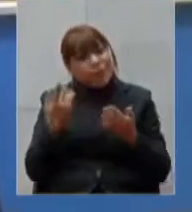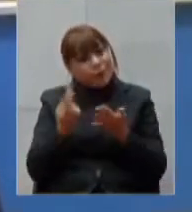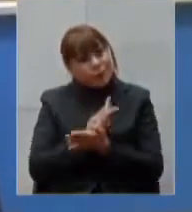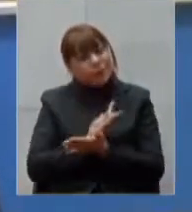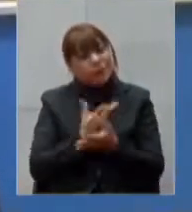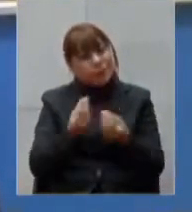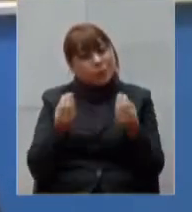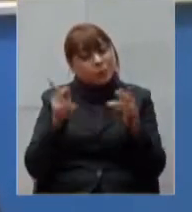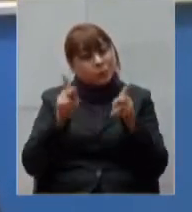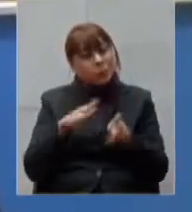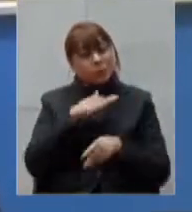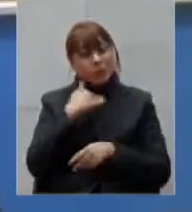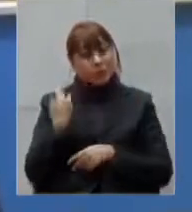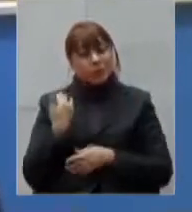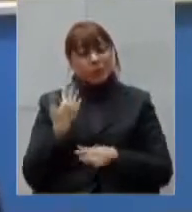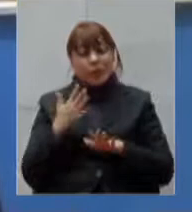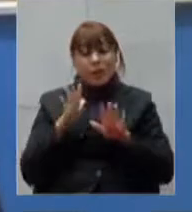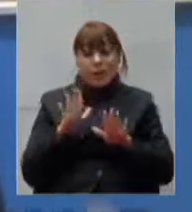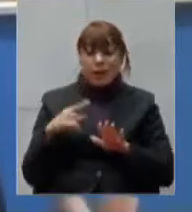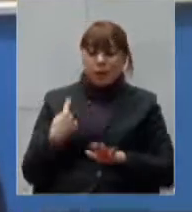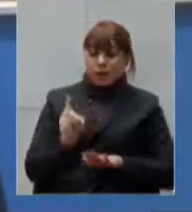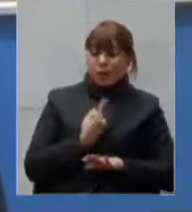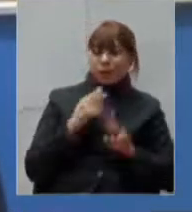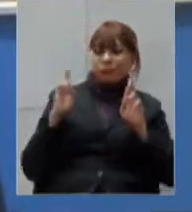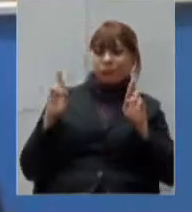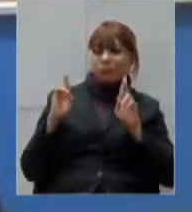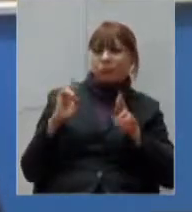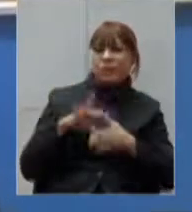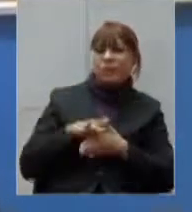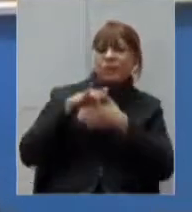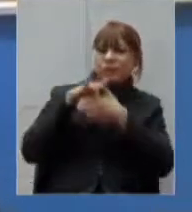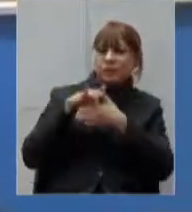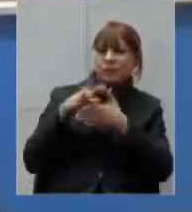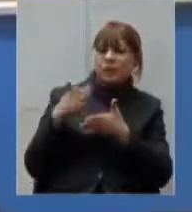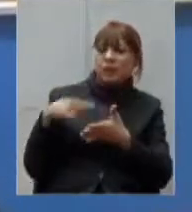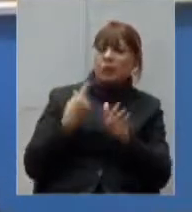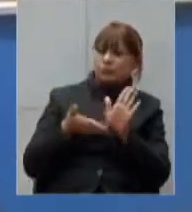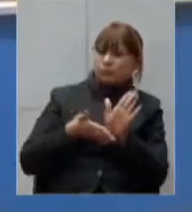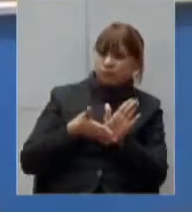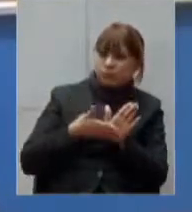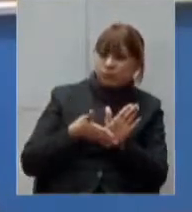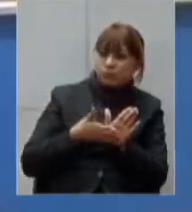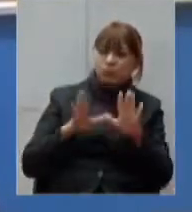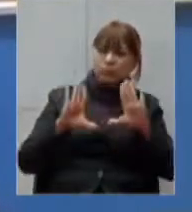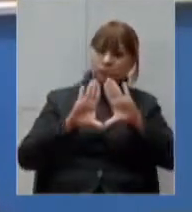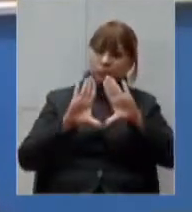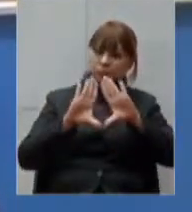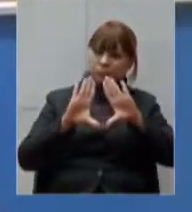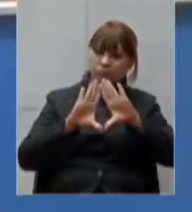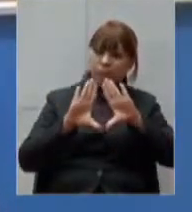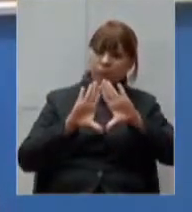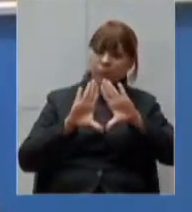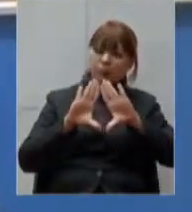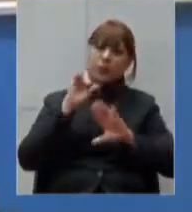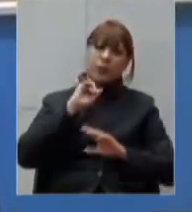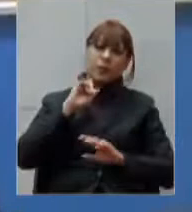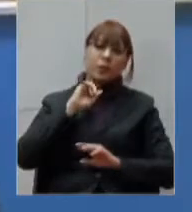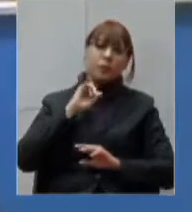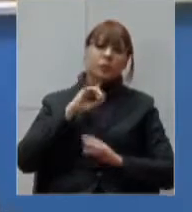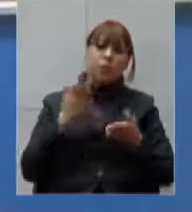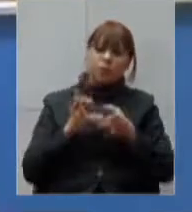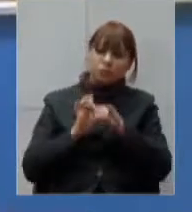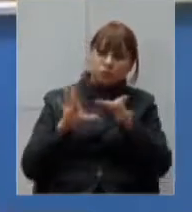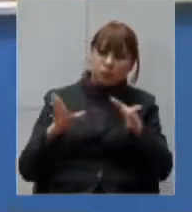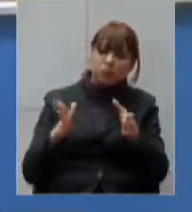enquanto gestores e aí parabenizo a Assembleia Legislativa do Estado de Minas Gerais por abrir esse canal